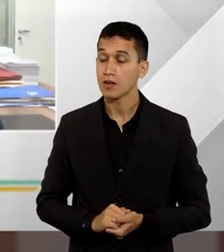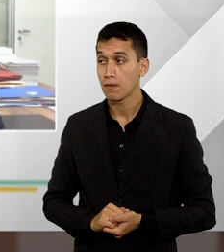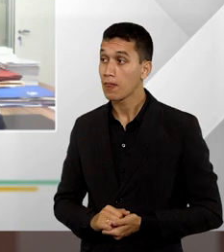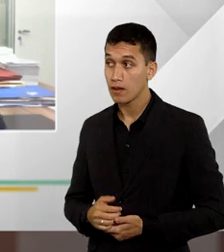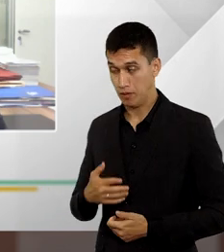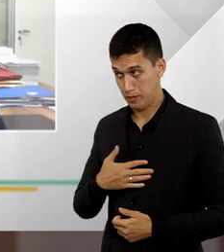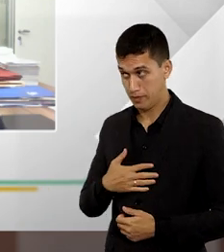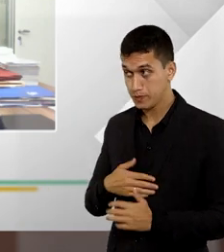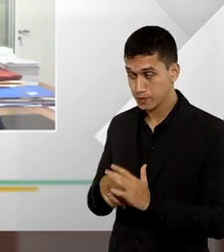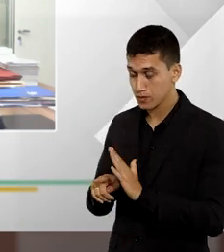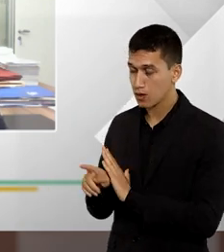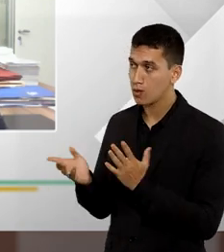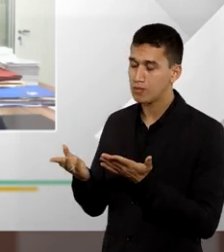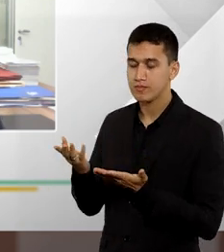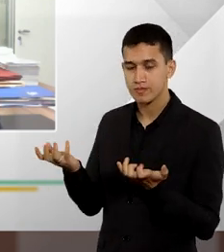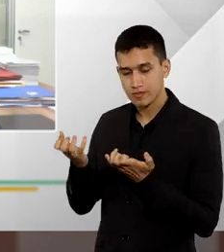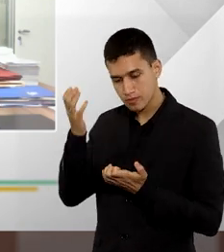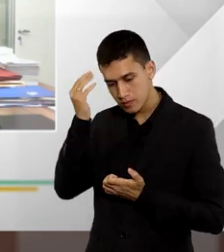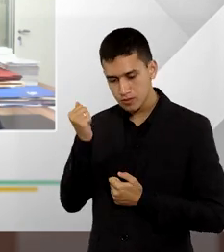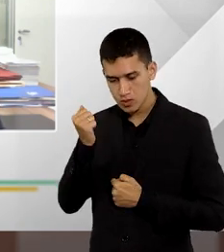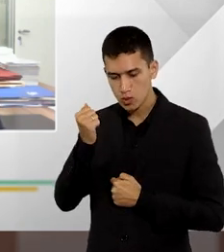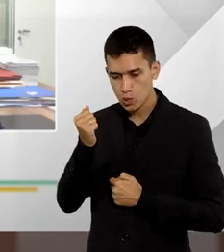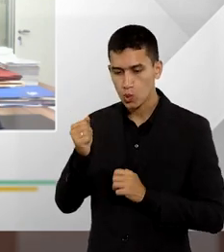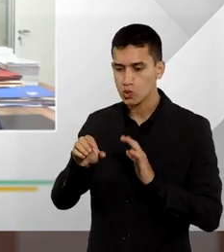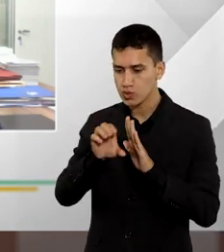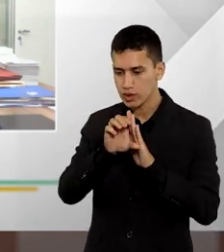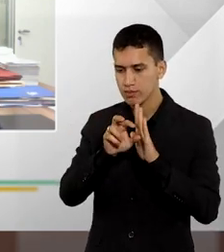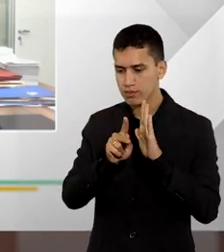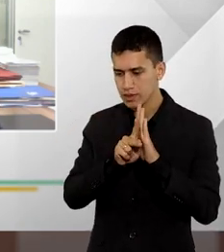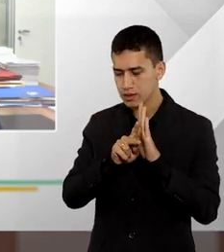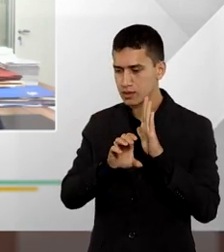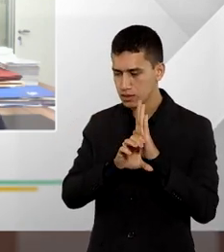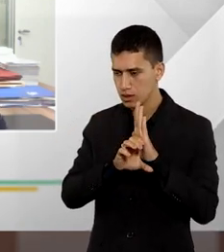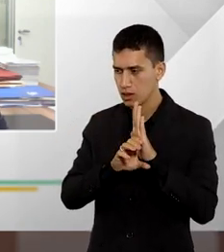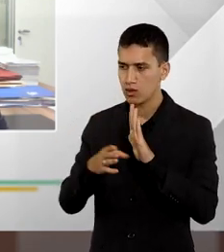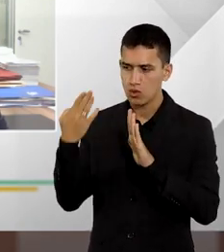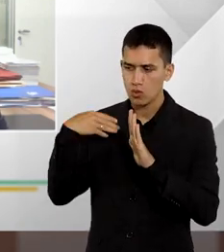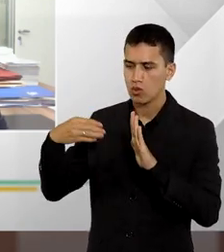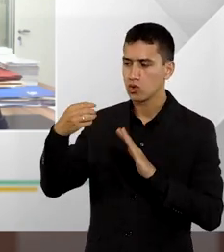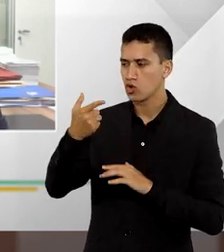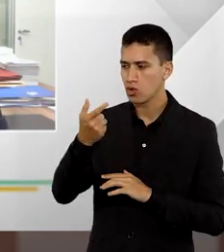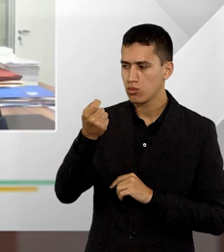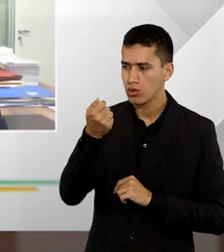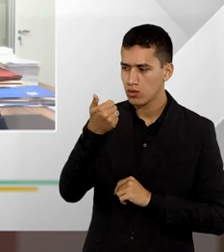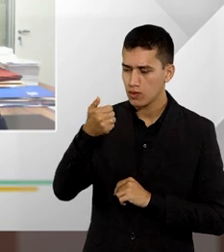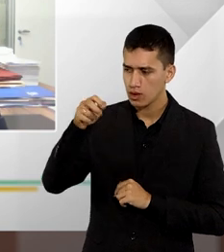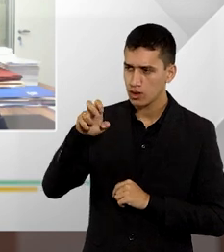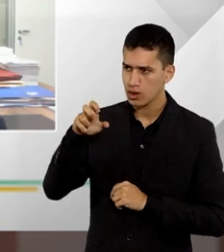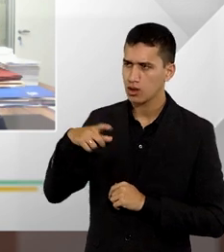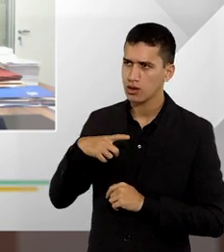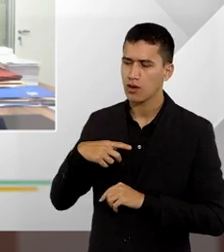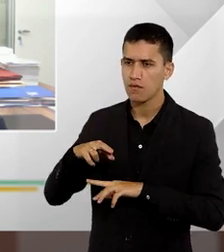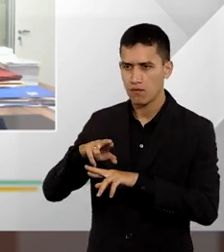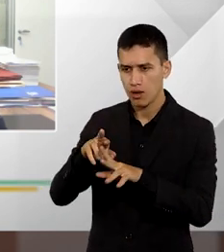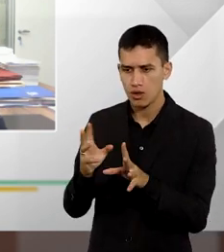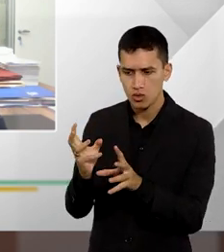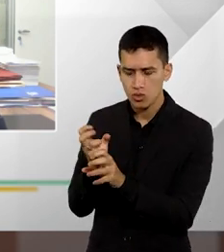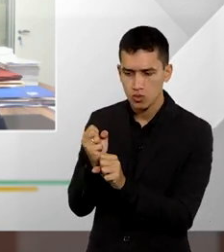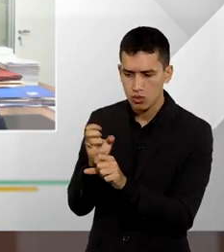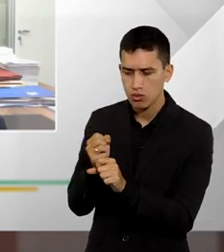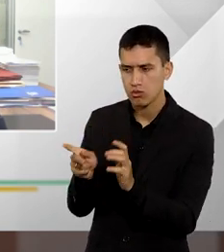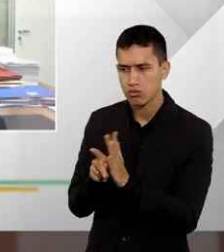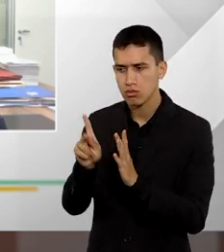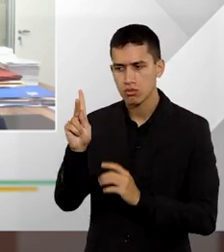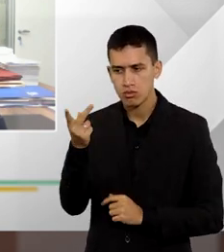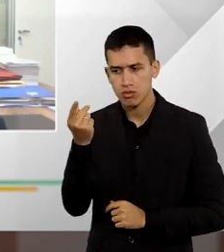Agora eu quero saber, o Código de Processo Civil de 2015, elenca várias bases de cálculo para os honorários